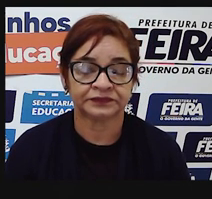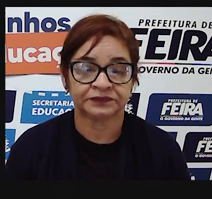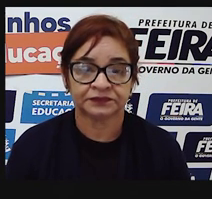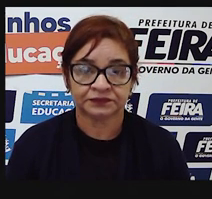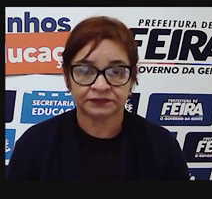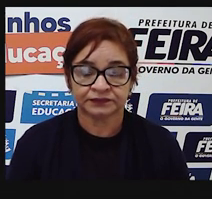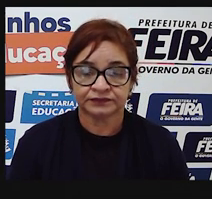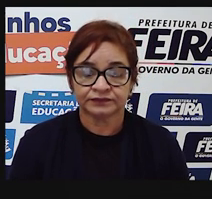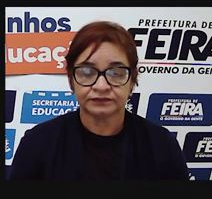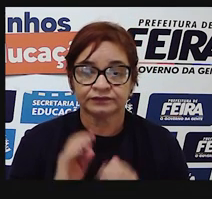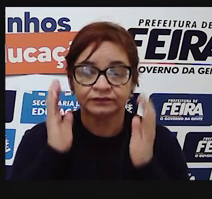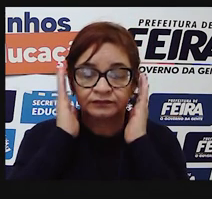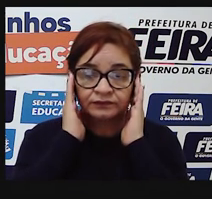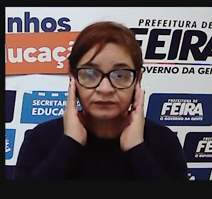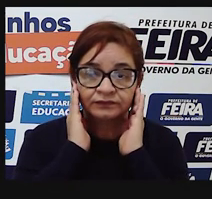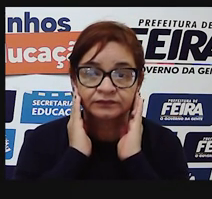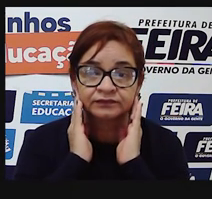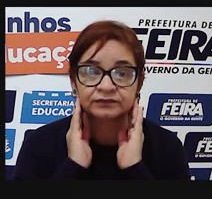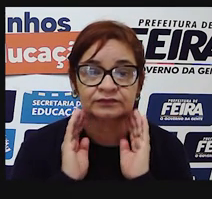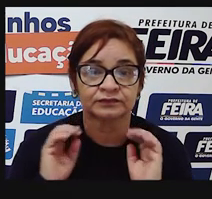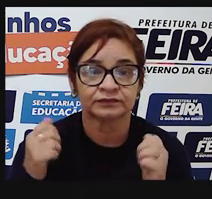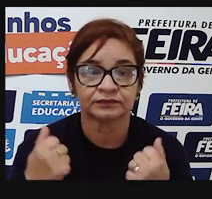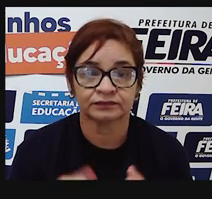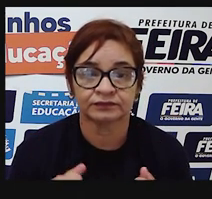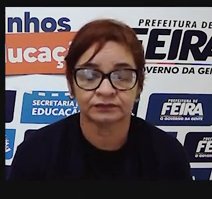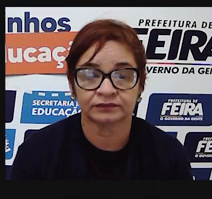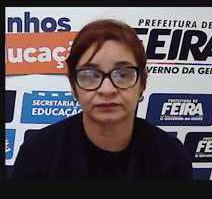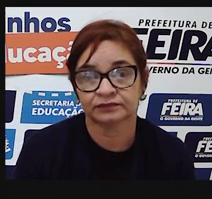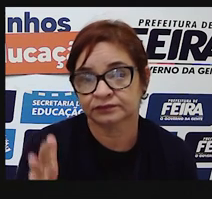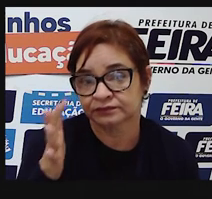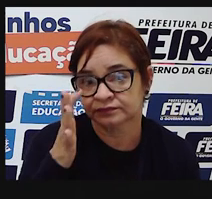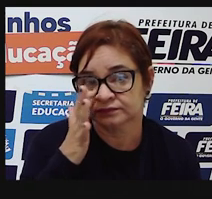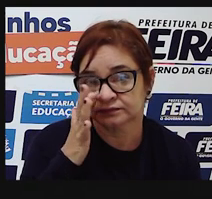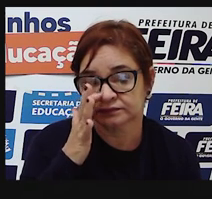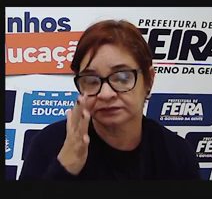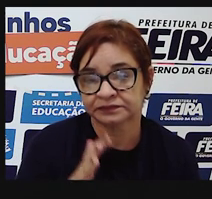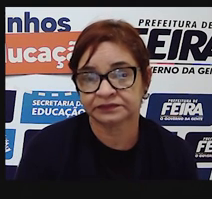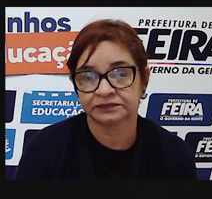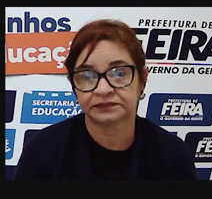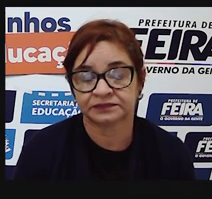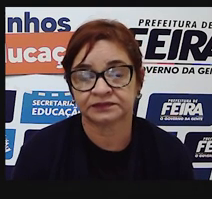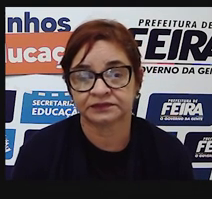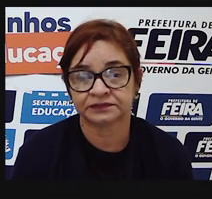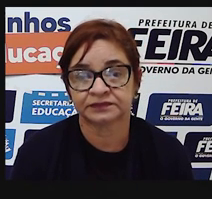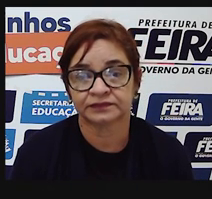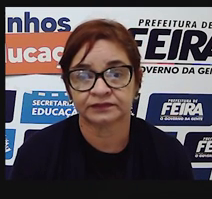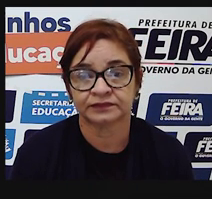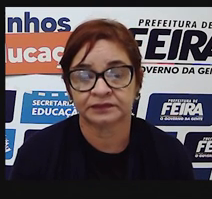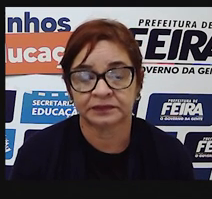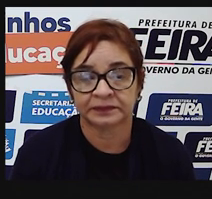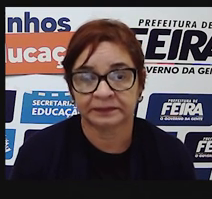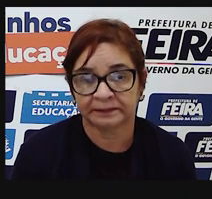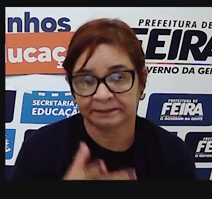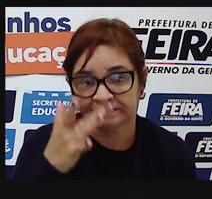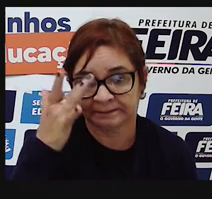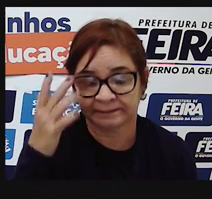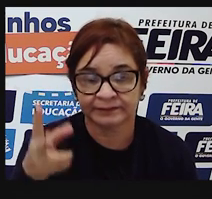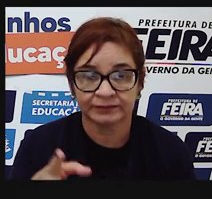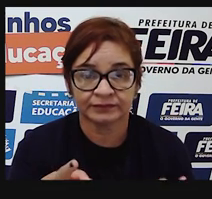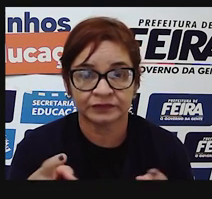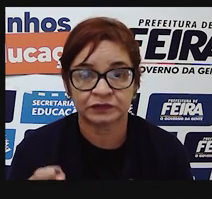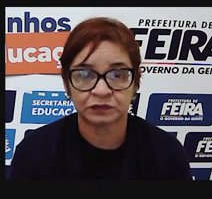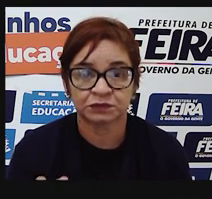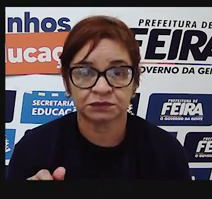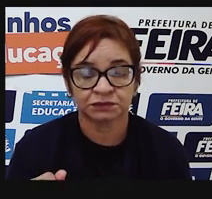deve ter um interesse por parte de quem está lendo, que